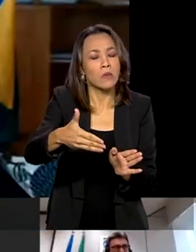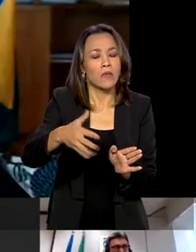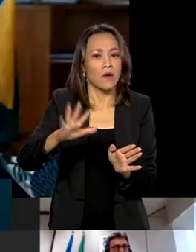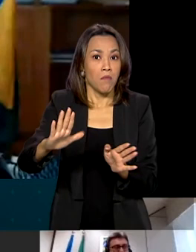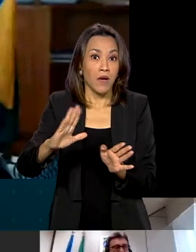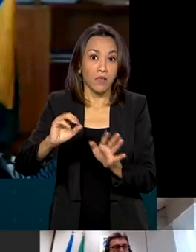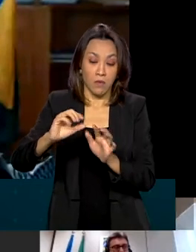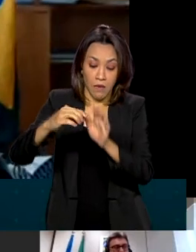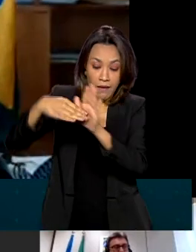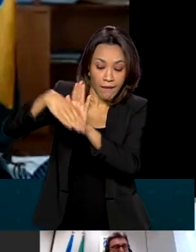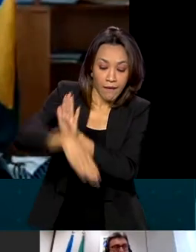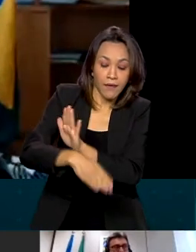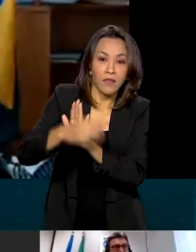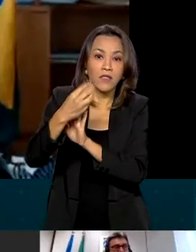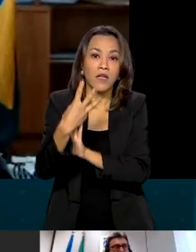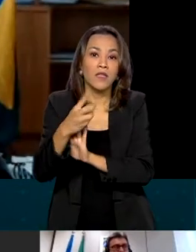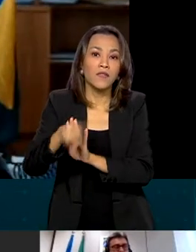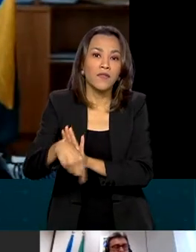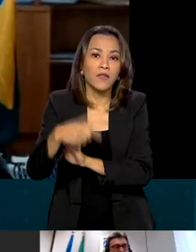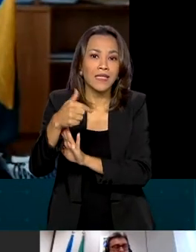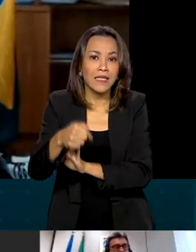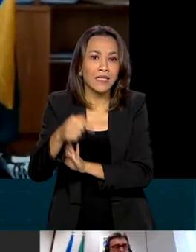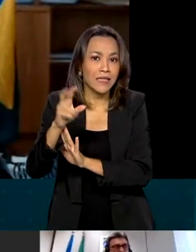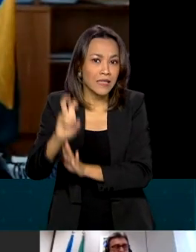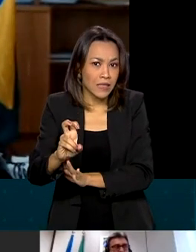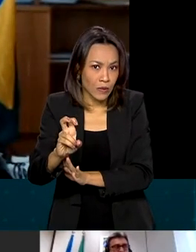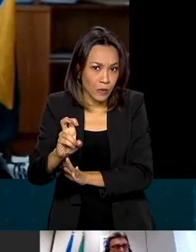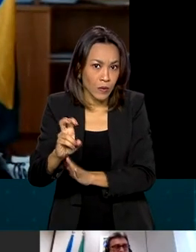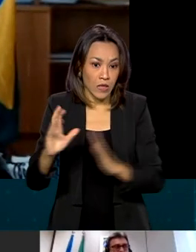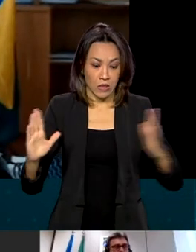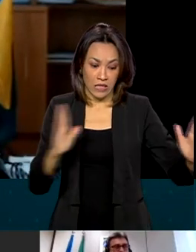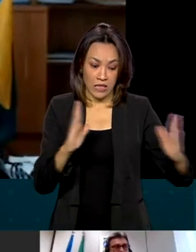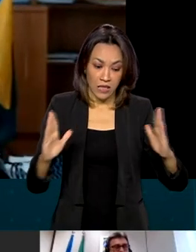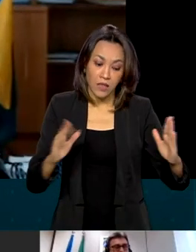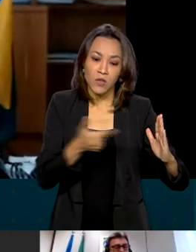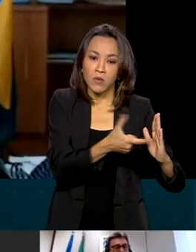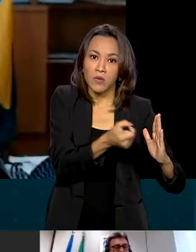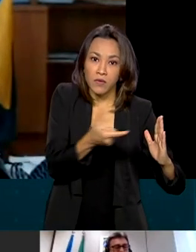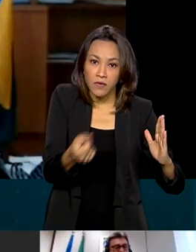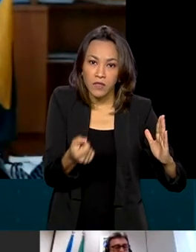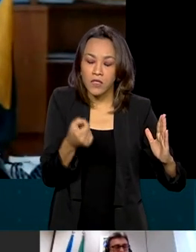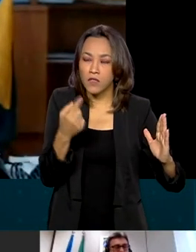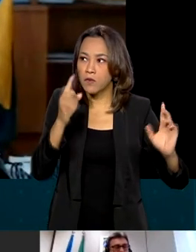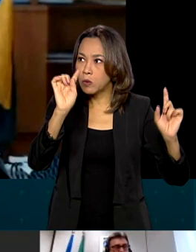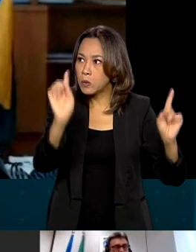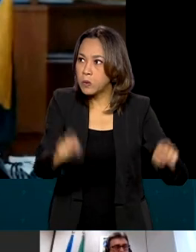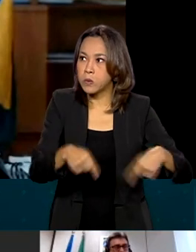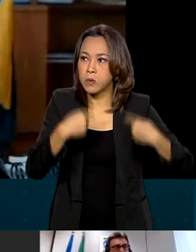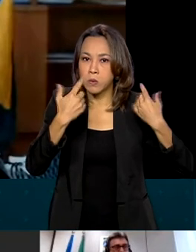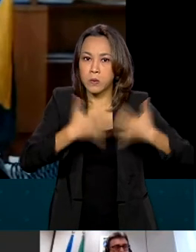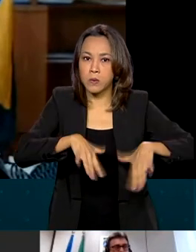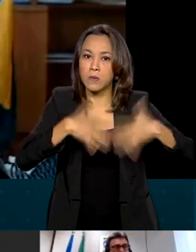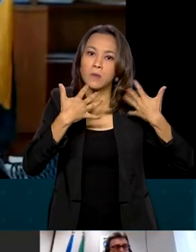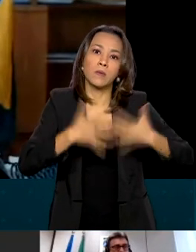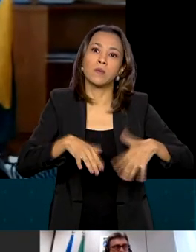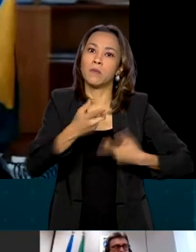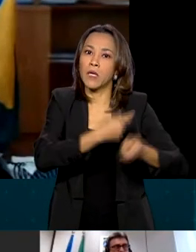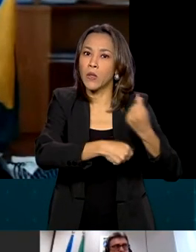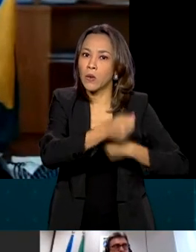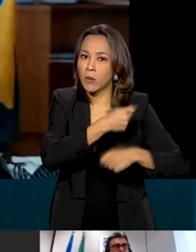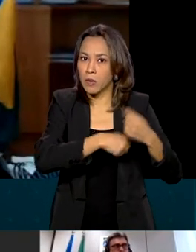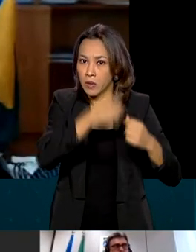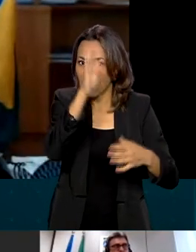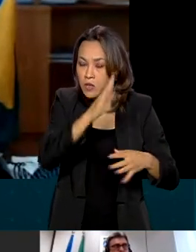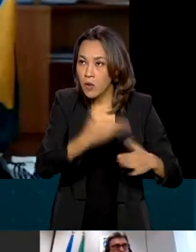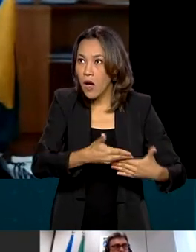,75% no ano em que enfrentamos o maior desafio da economia brasileira, jamais enfrentado